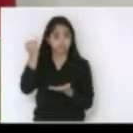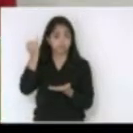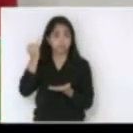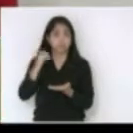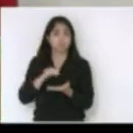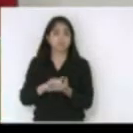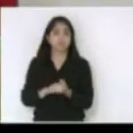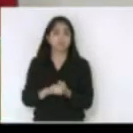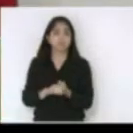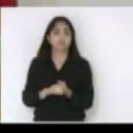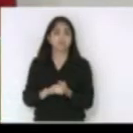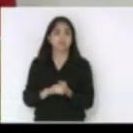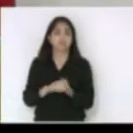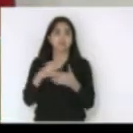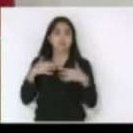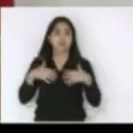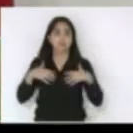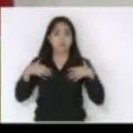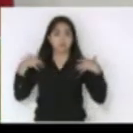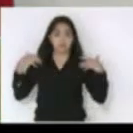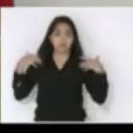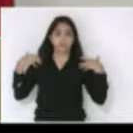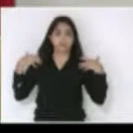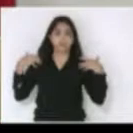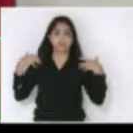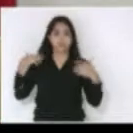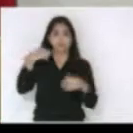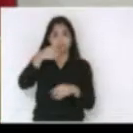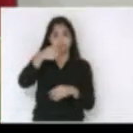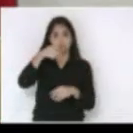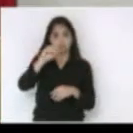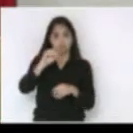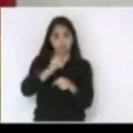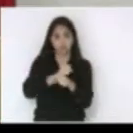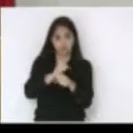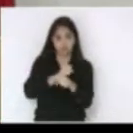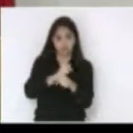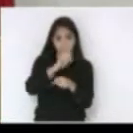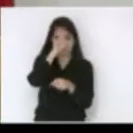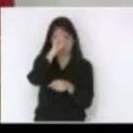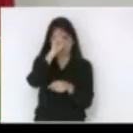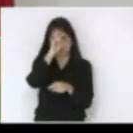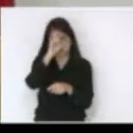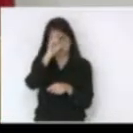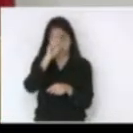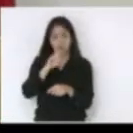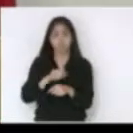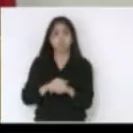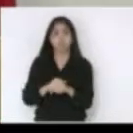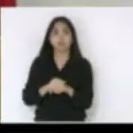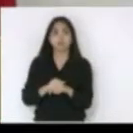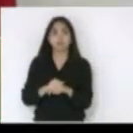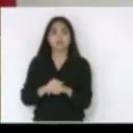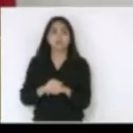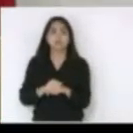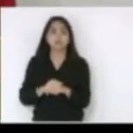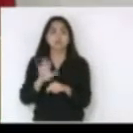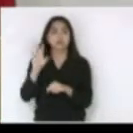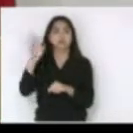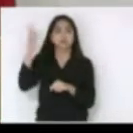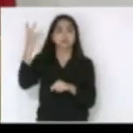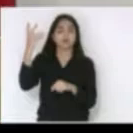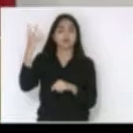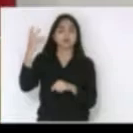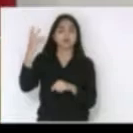a homenagem aos 70 anos do hospital Nossa Senhora das Dores que aconteceu